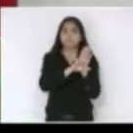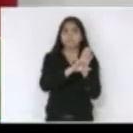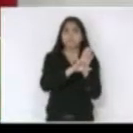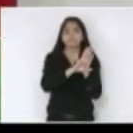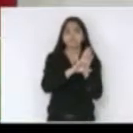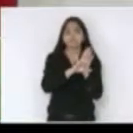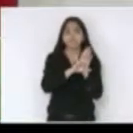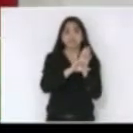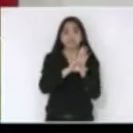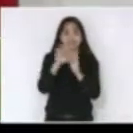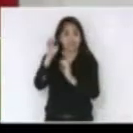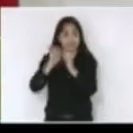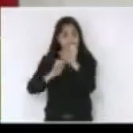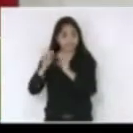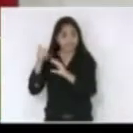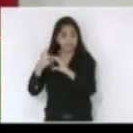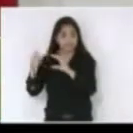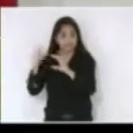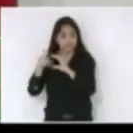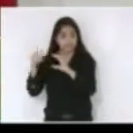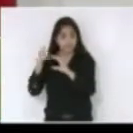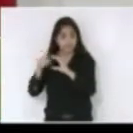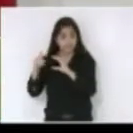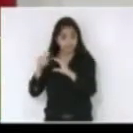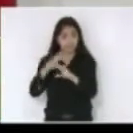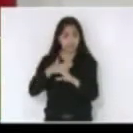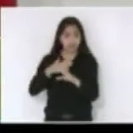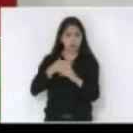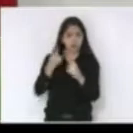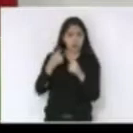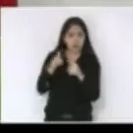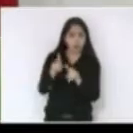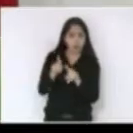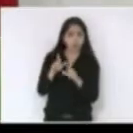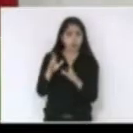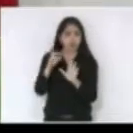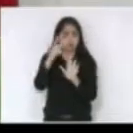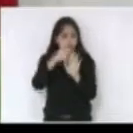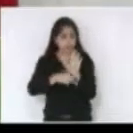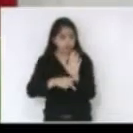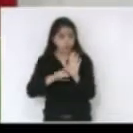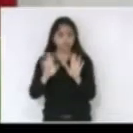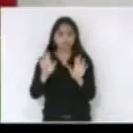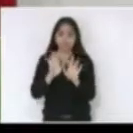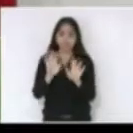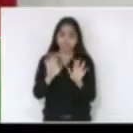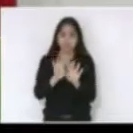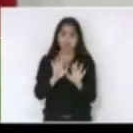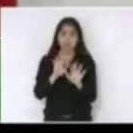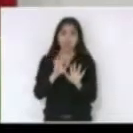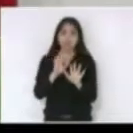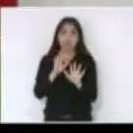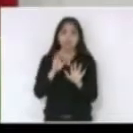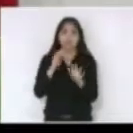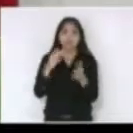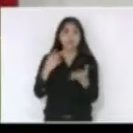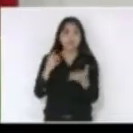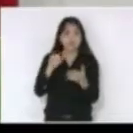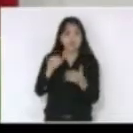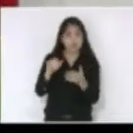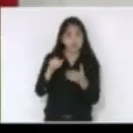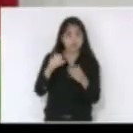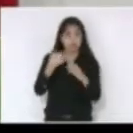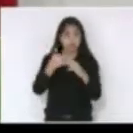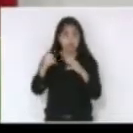da Celesc não sou contra o projeto absolutamente acho que se a Celesc tem condições de